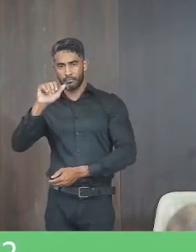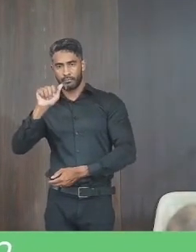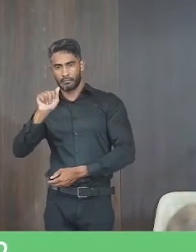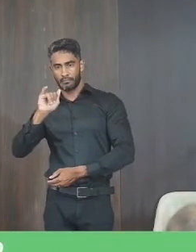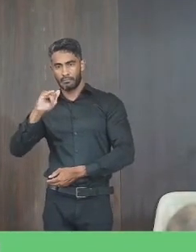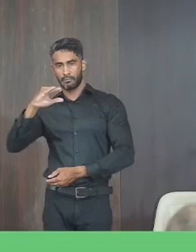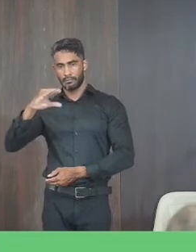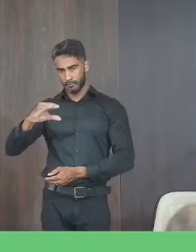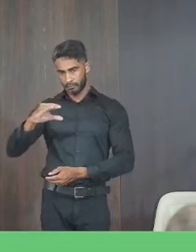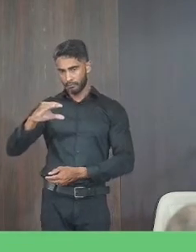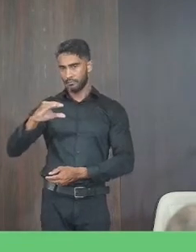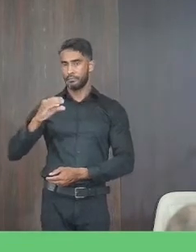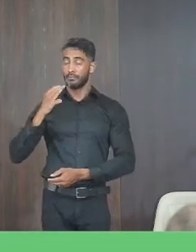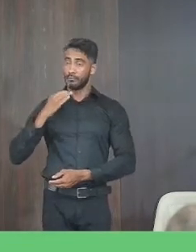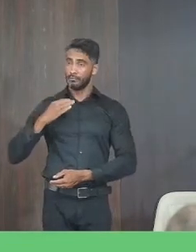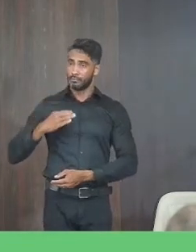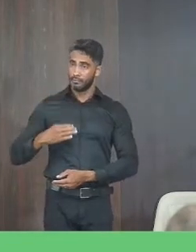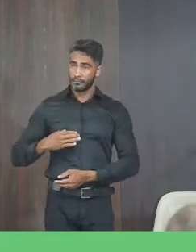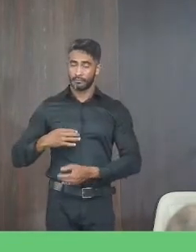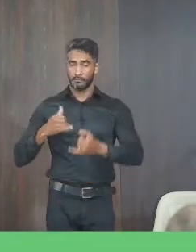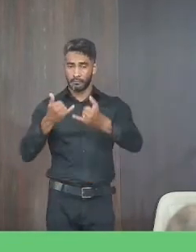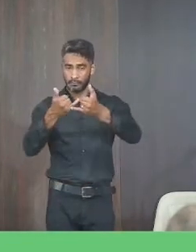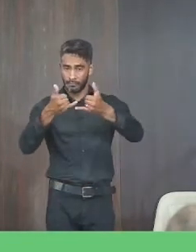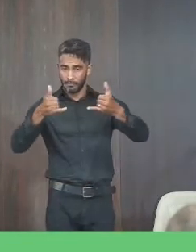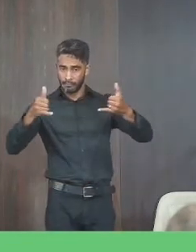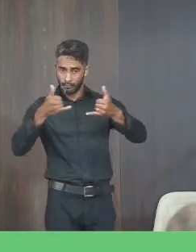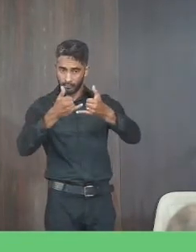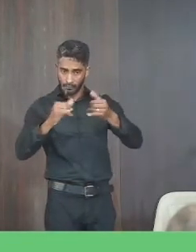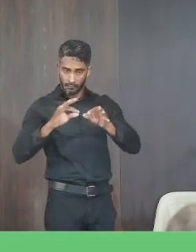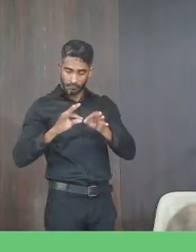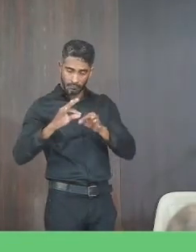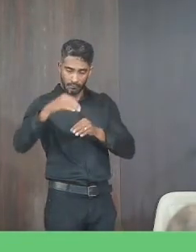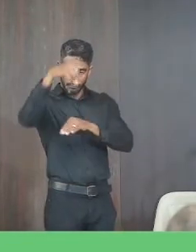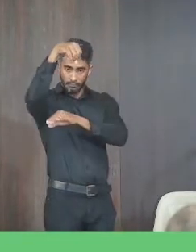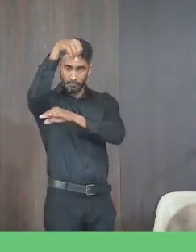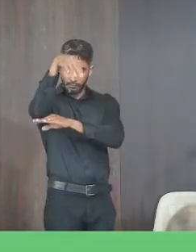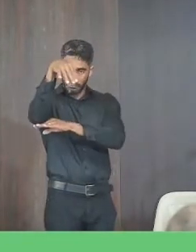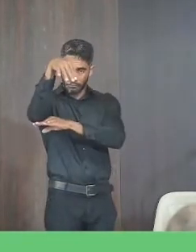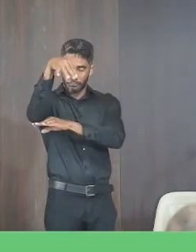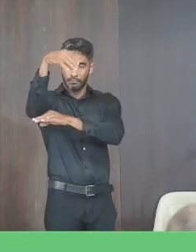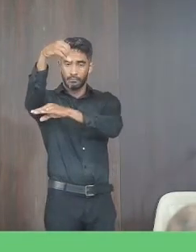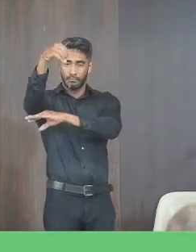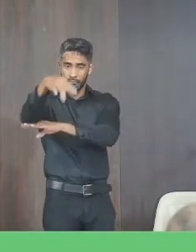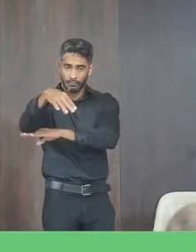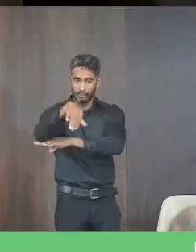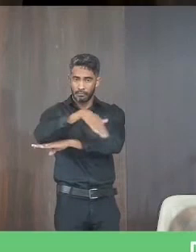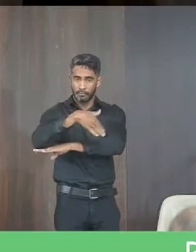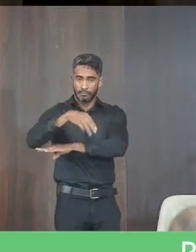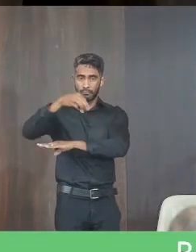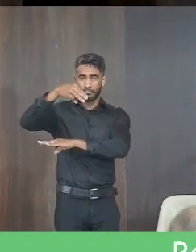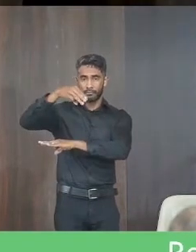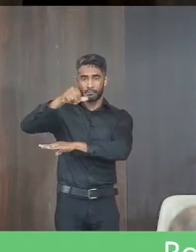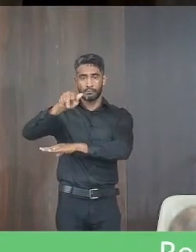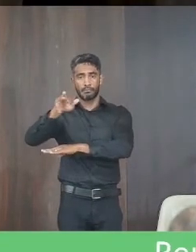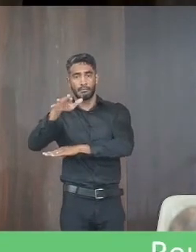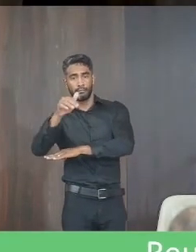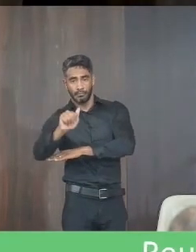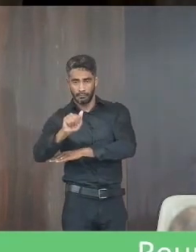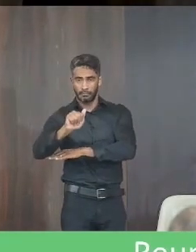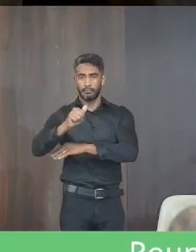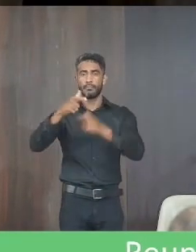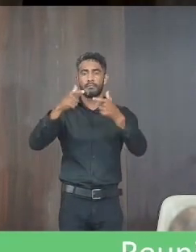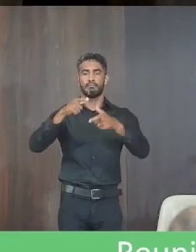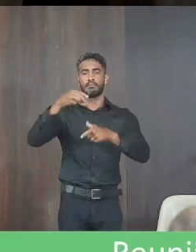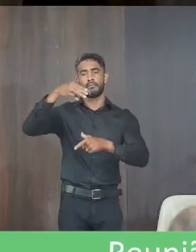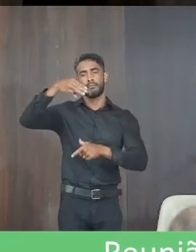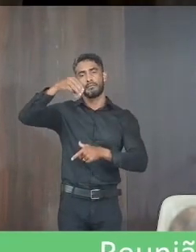seu coordenador solicitando a extensão de redes com colocação de postes iluminadas na rua Maria de Lourdes no bairro Morada do Sol